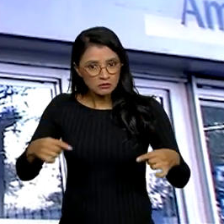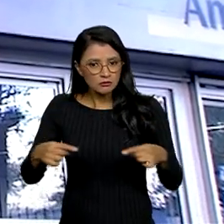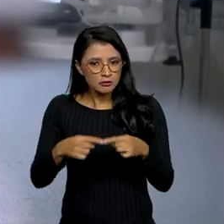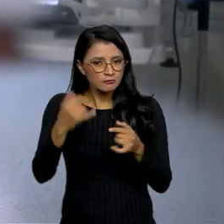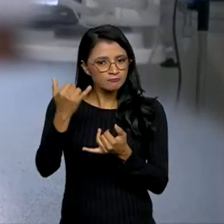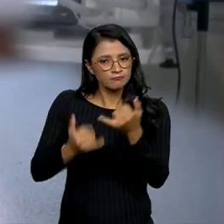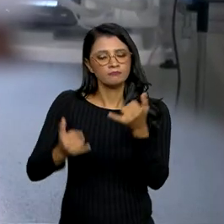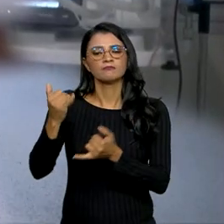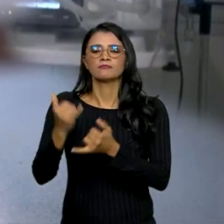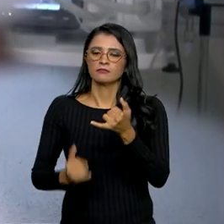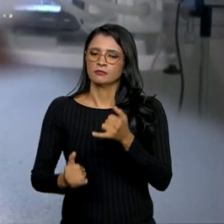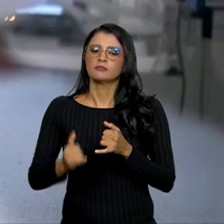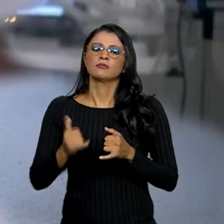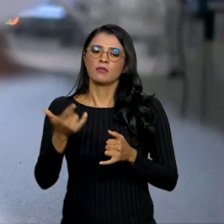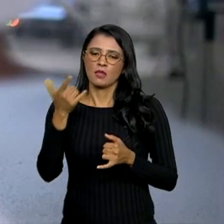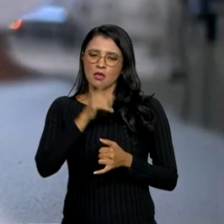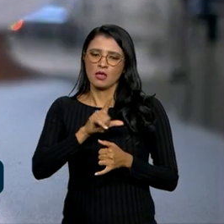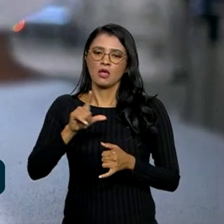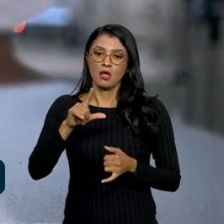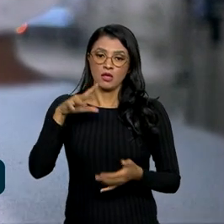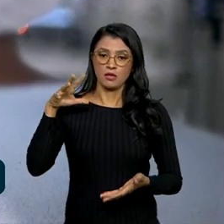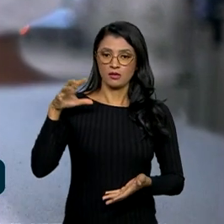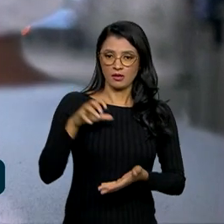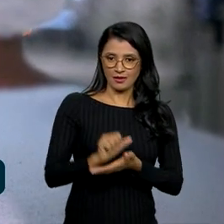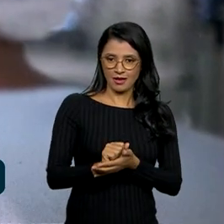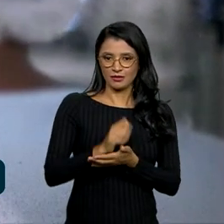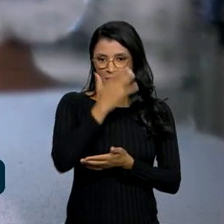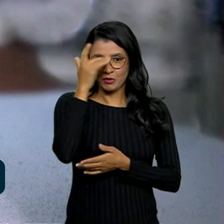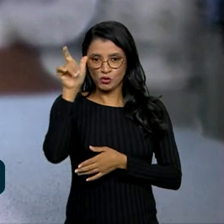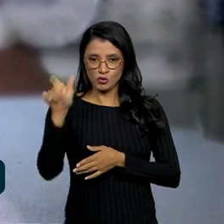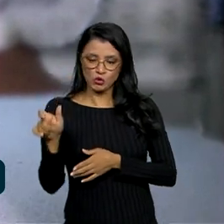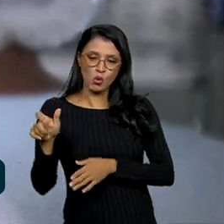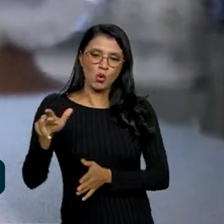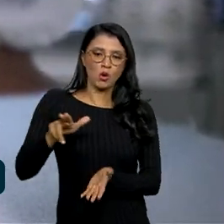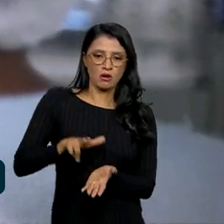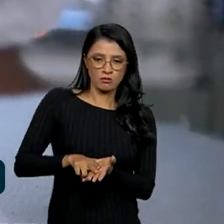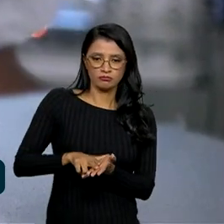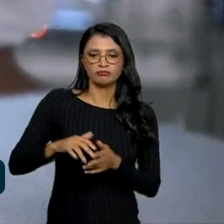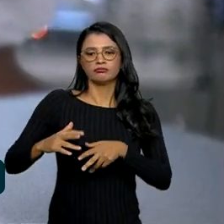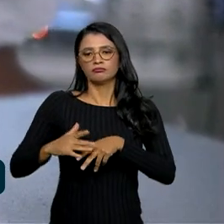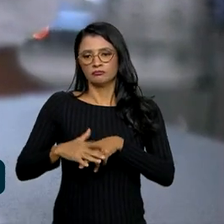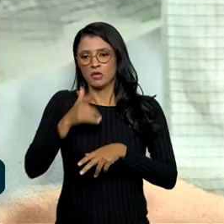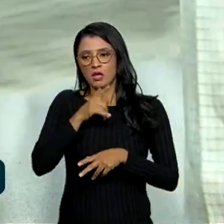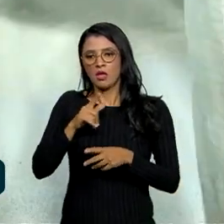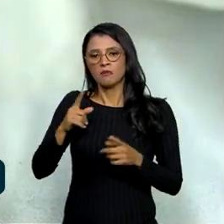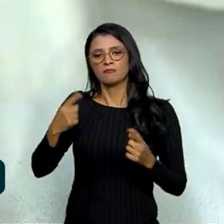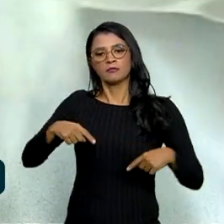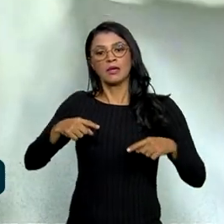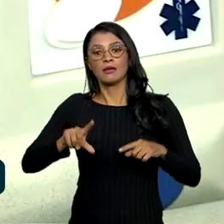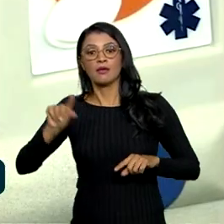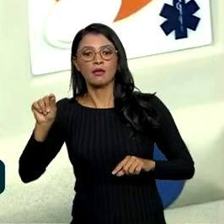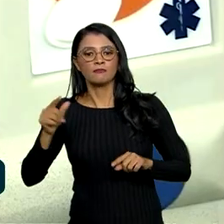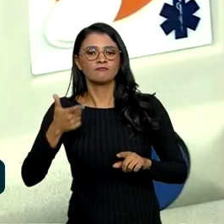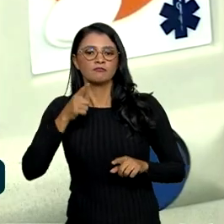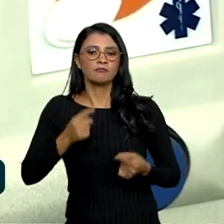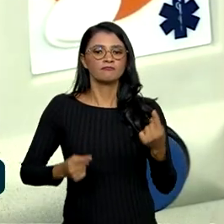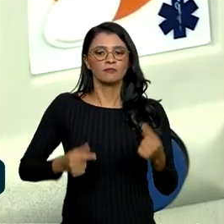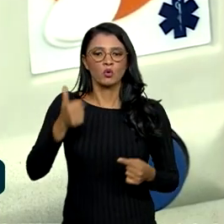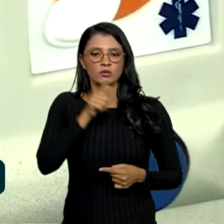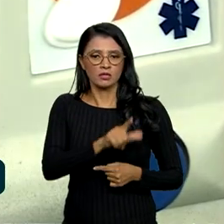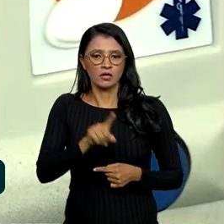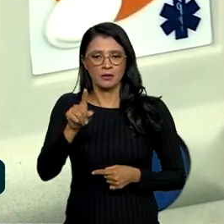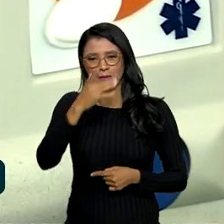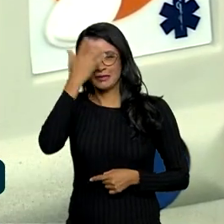semelhantes, a ordem de cadastro do paciente determina o desempate. Pacientes em estado